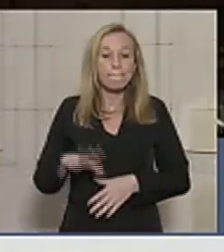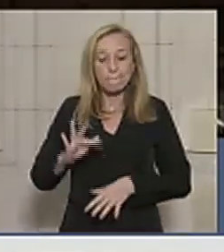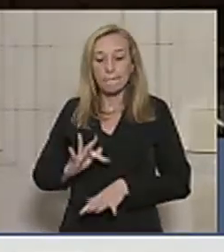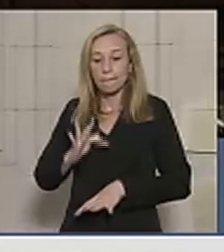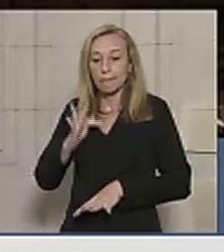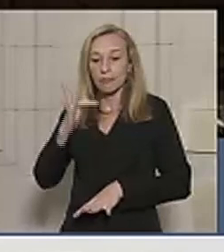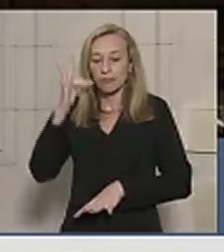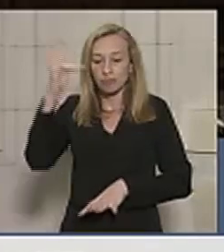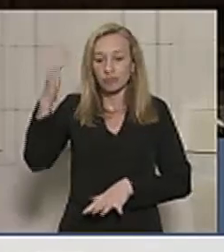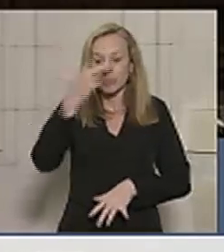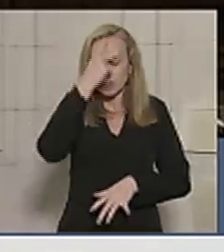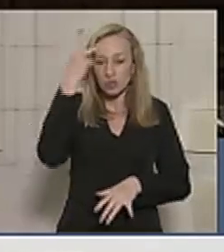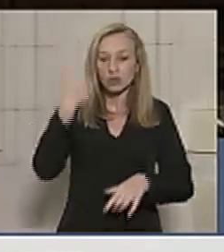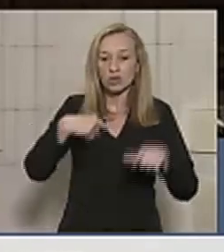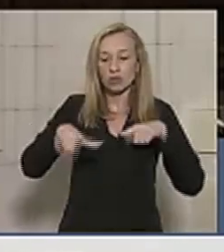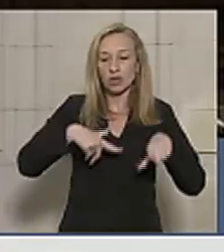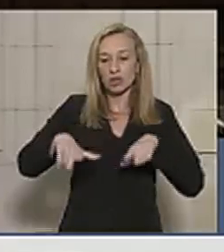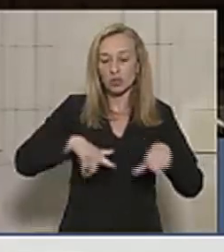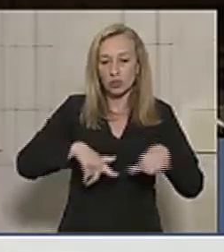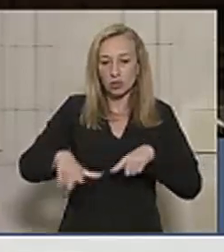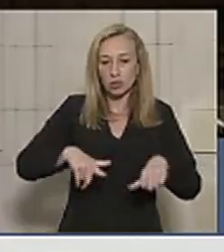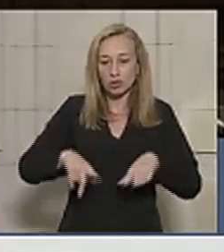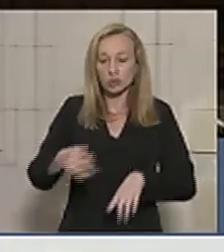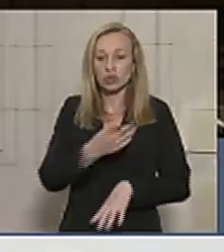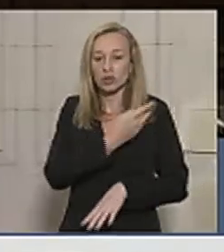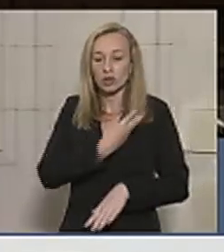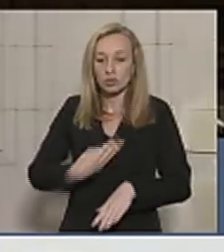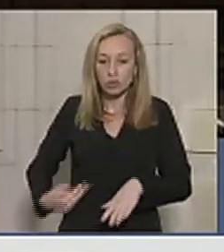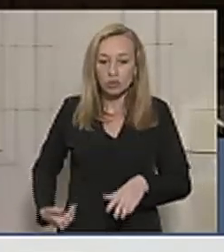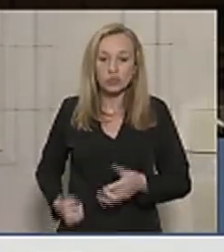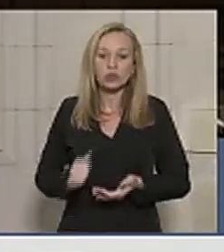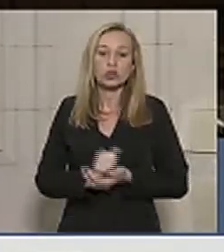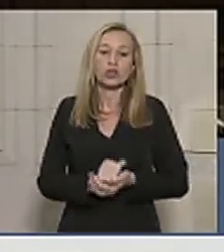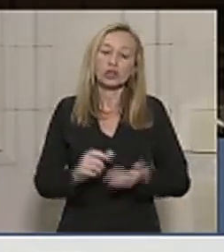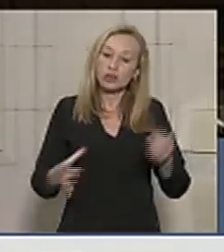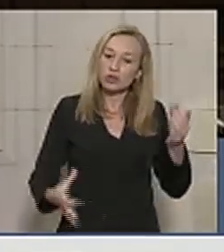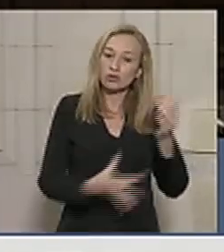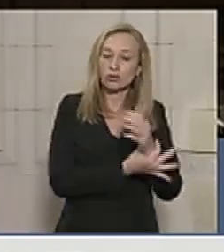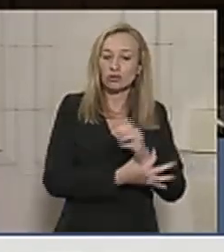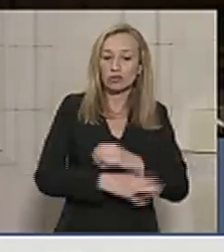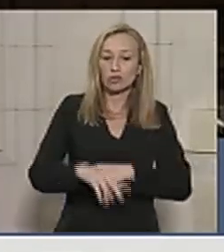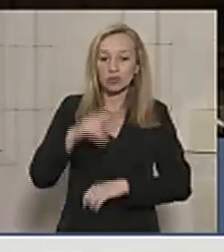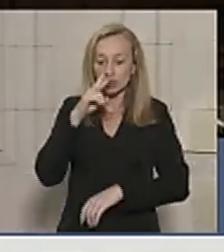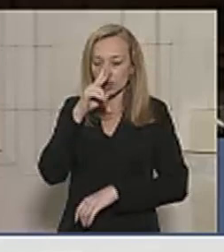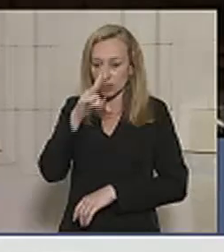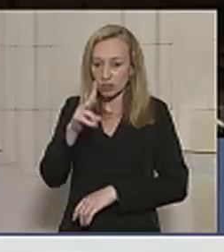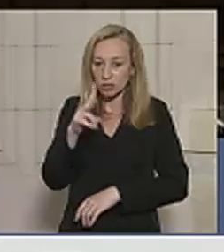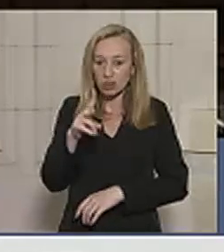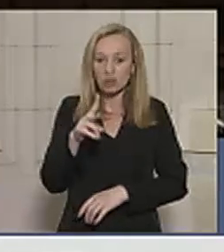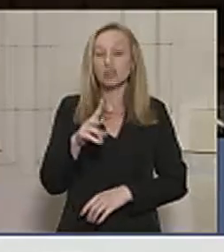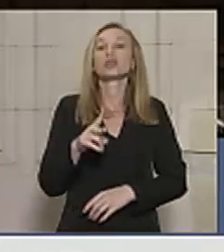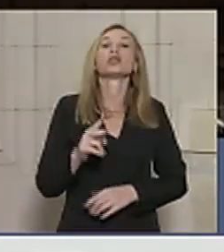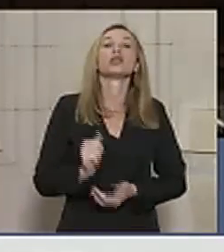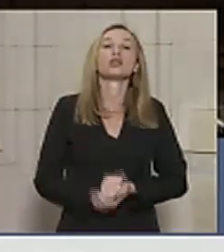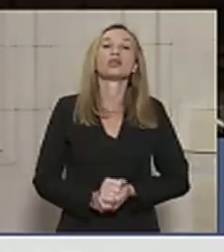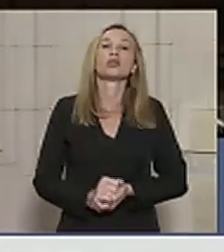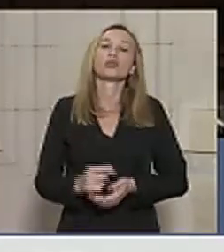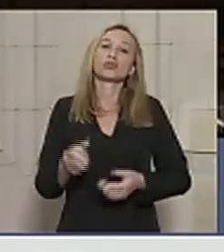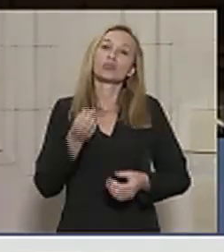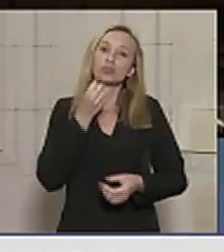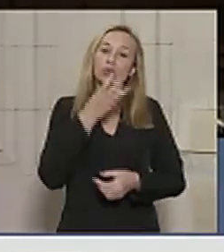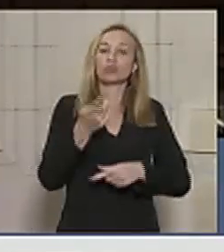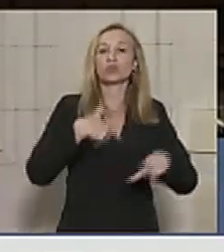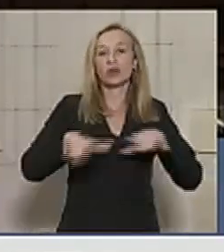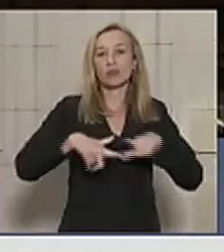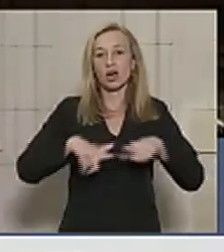servidores públicos que integrarão as tropas das nossas forças de segurança que vêm fazendo um grande trabalho em prol da